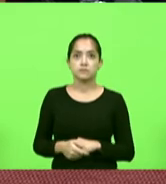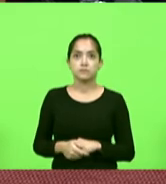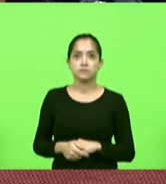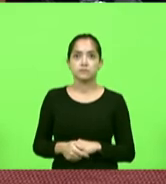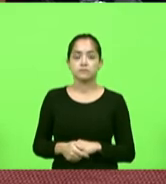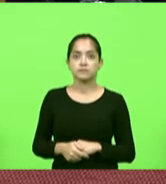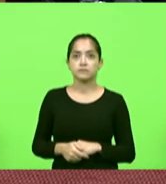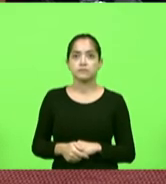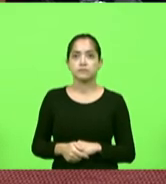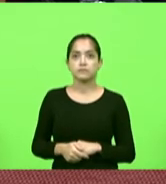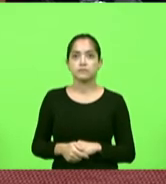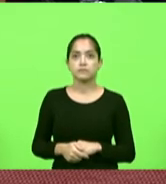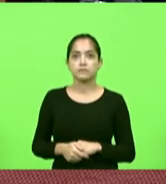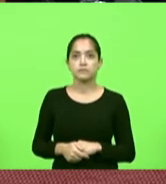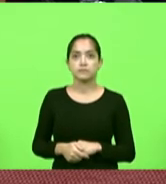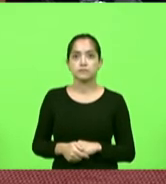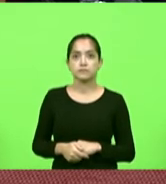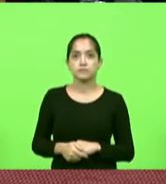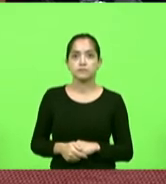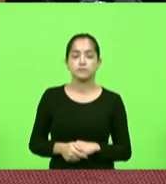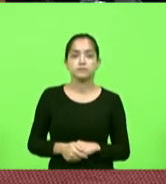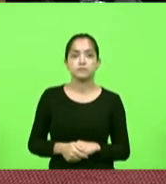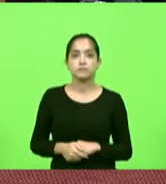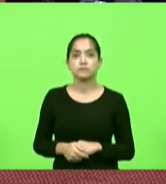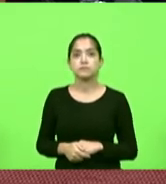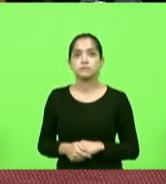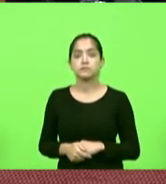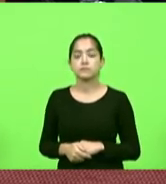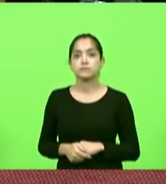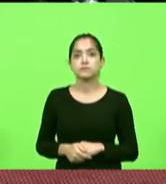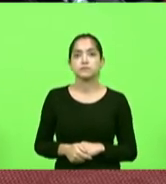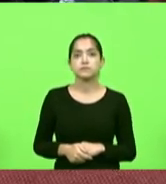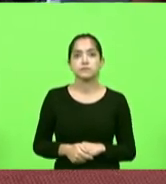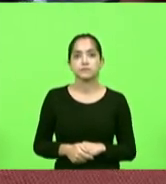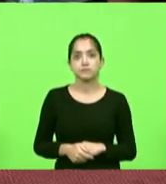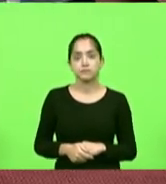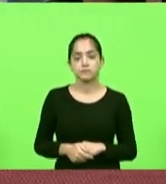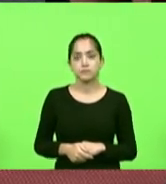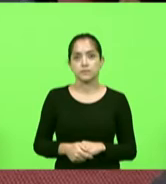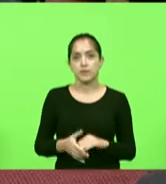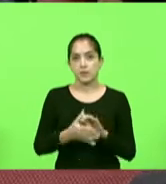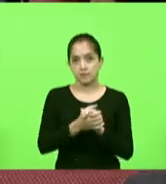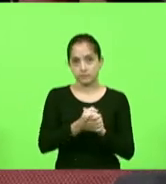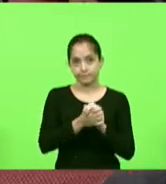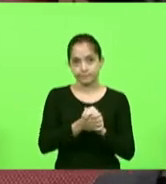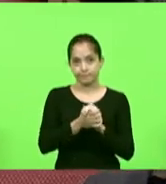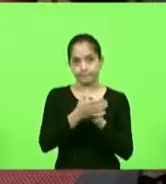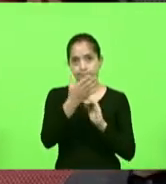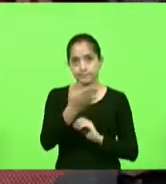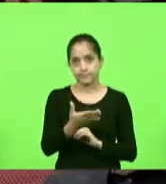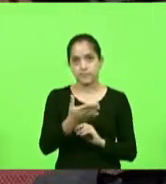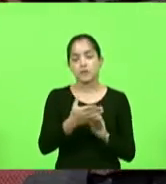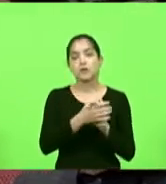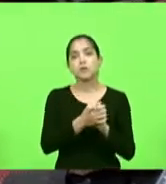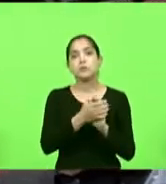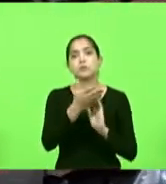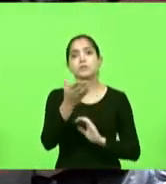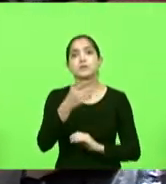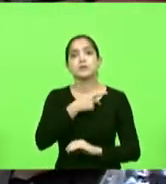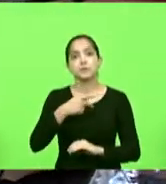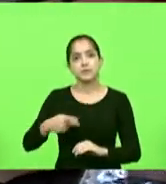só ligar o microfone deputado obrigado senhor presidente quero cumprimentá-lo cumprimentar todos os nobres